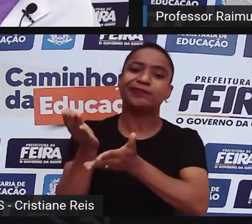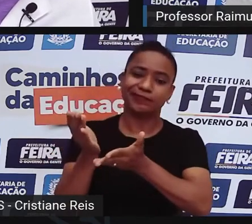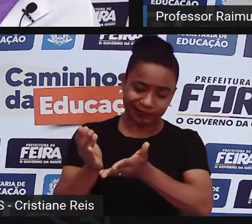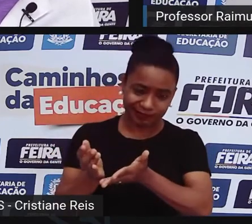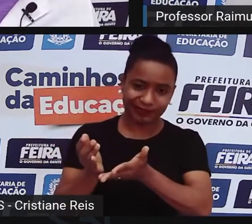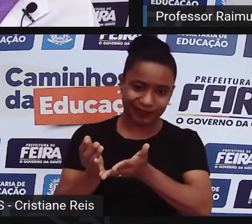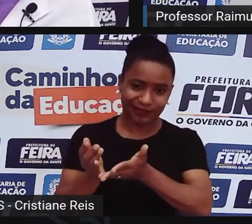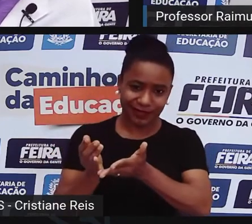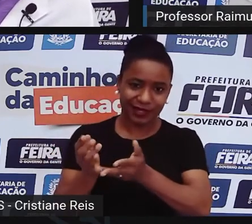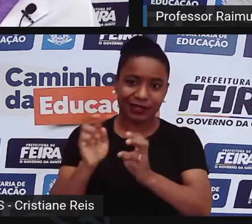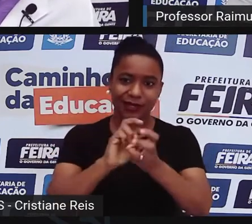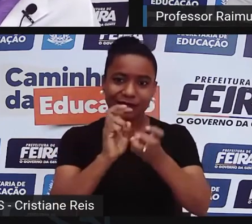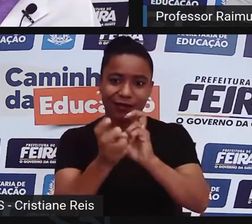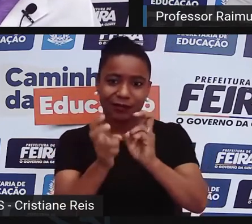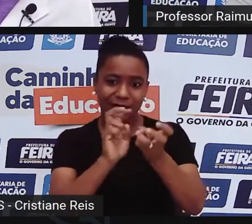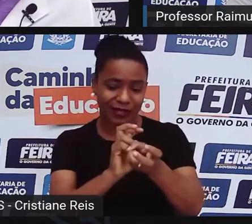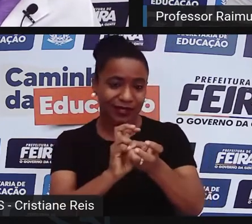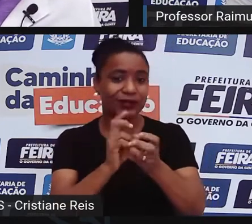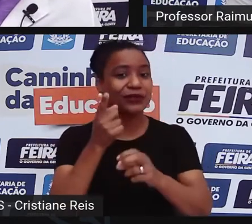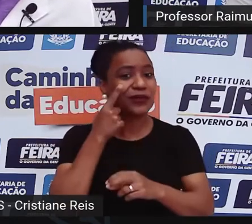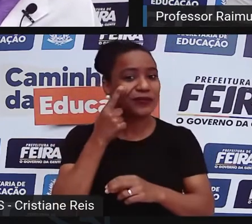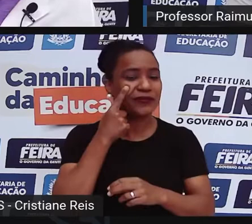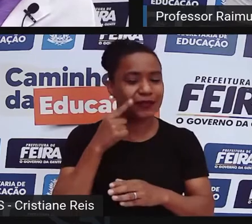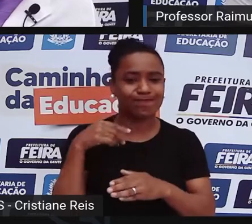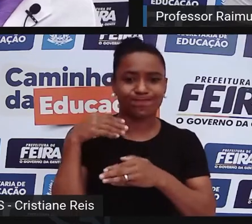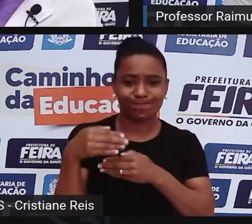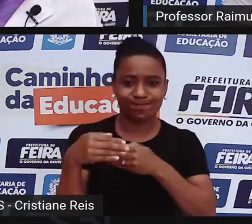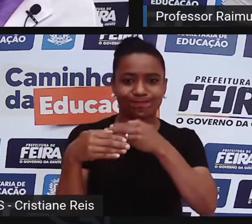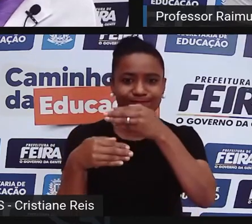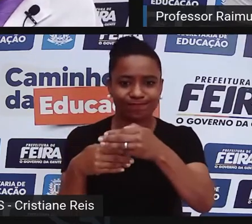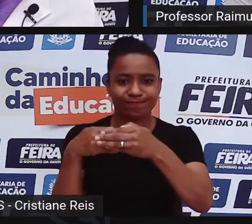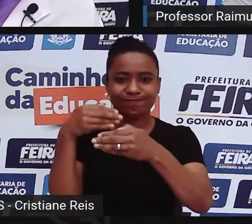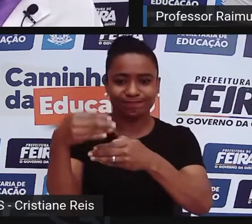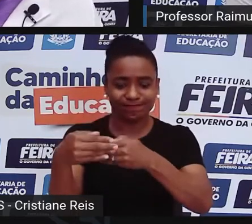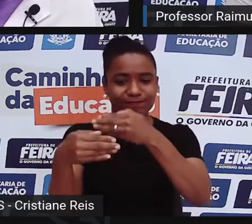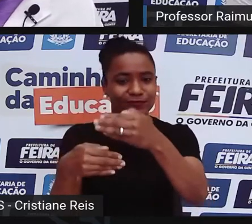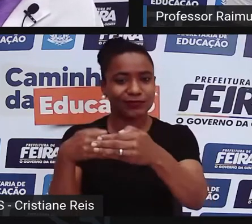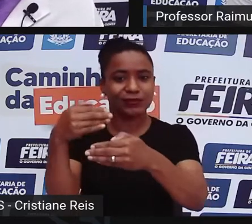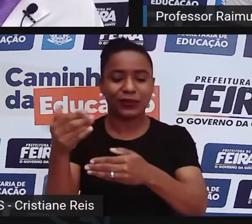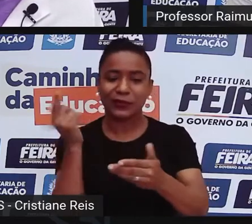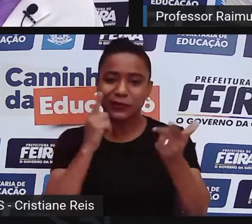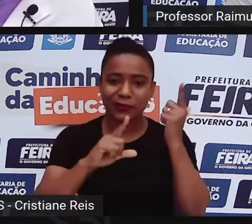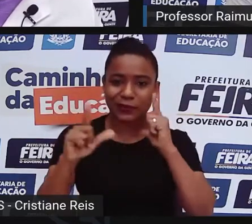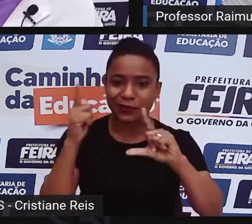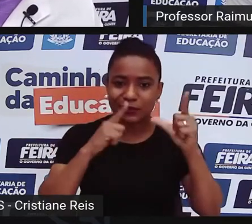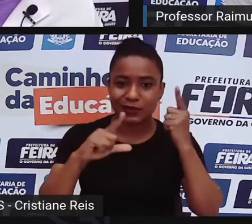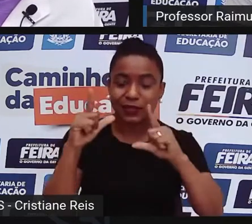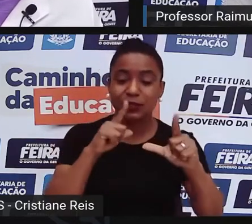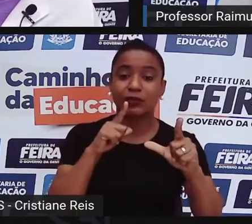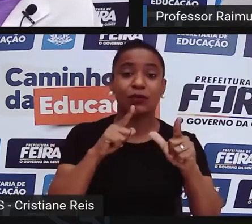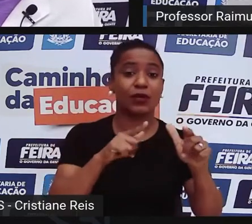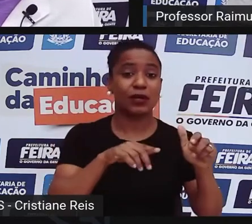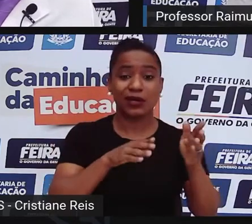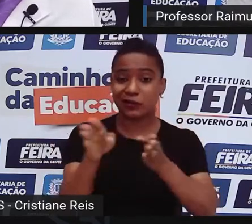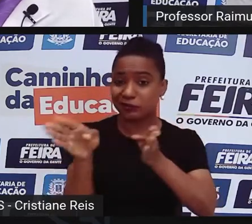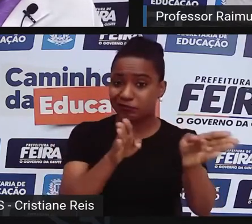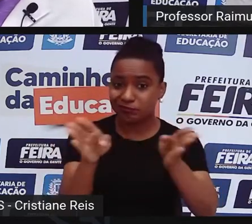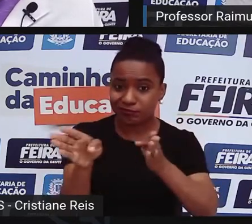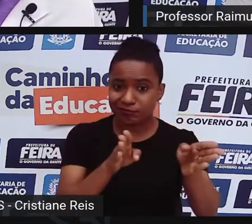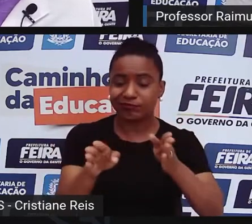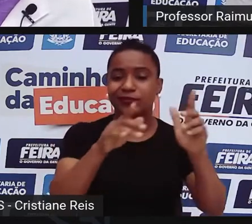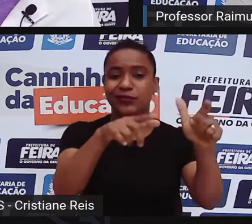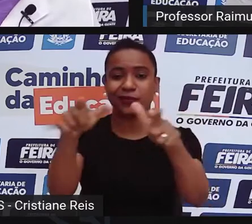vê que devagar a gente consegue conquistar alguns espaços por direito